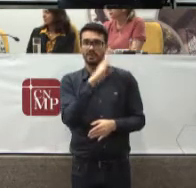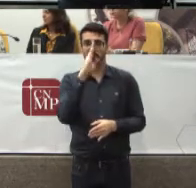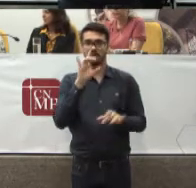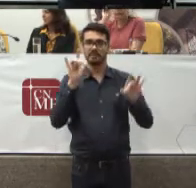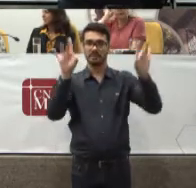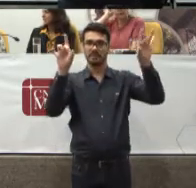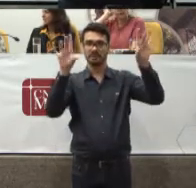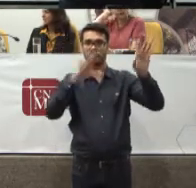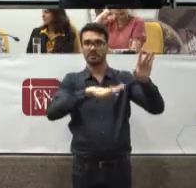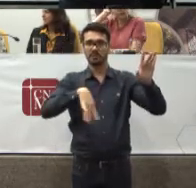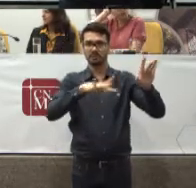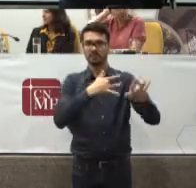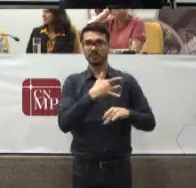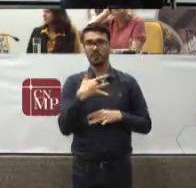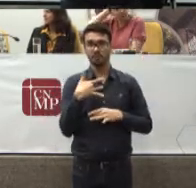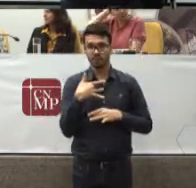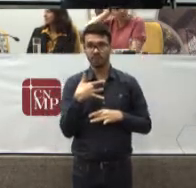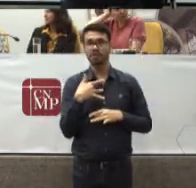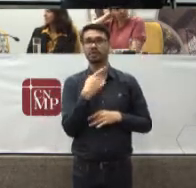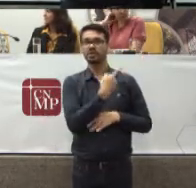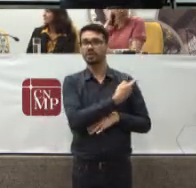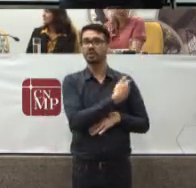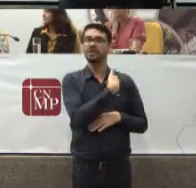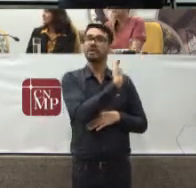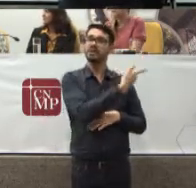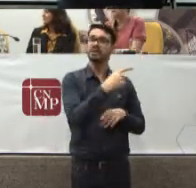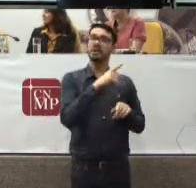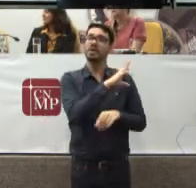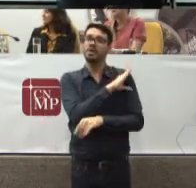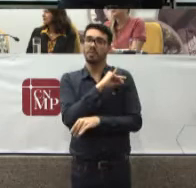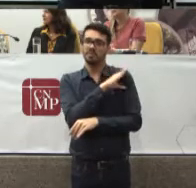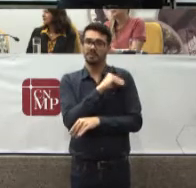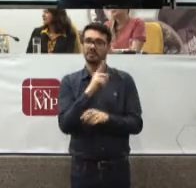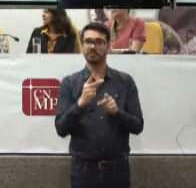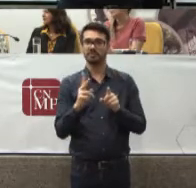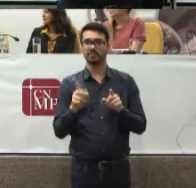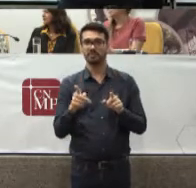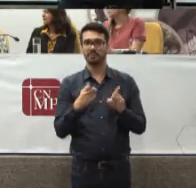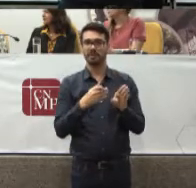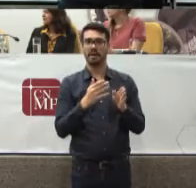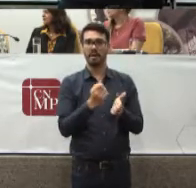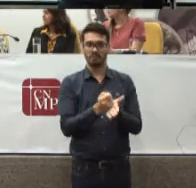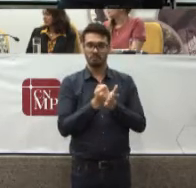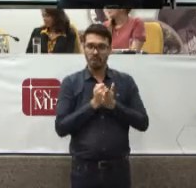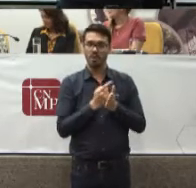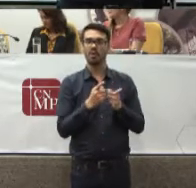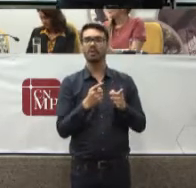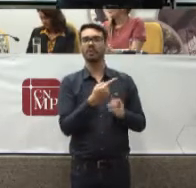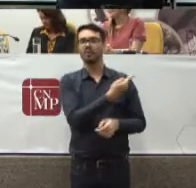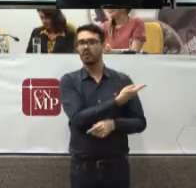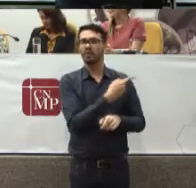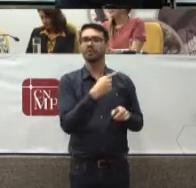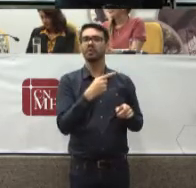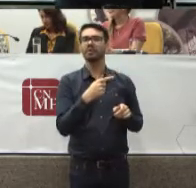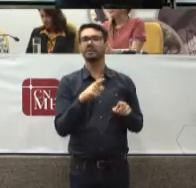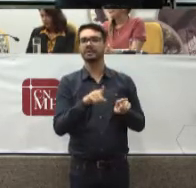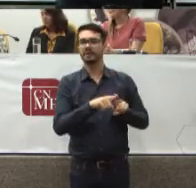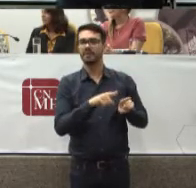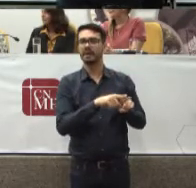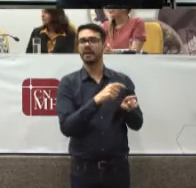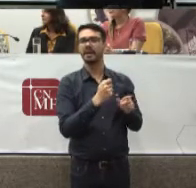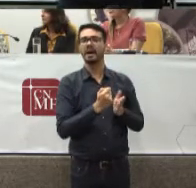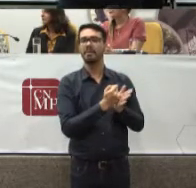Desse seminário Para todas as atividades Que a comissão Realiza Assessorando Apoiando O conselheiro Bandeira